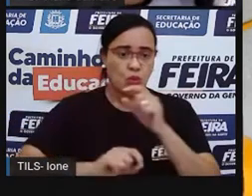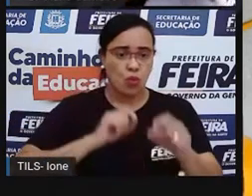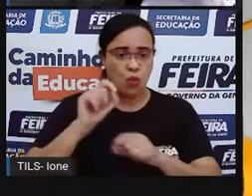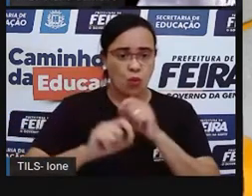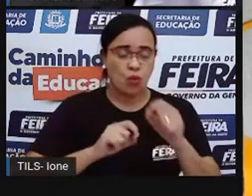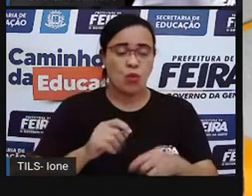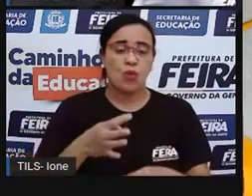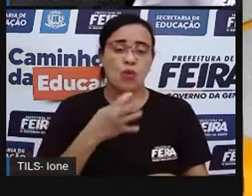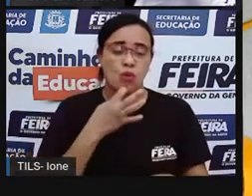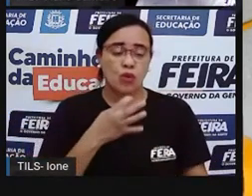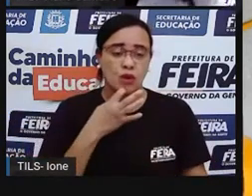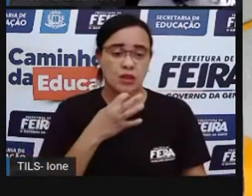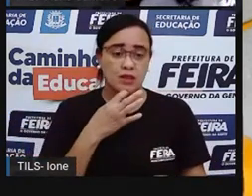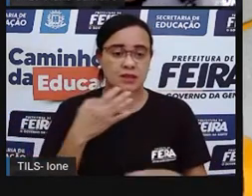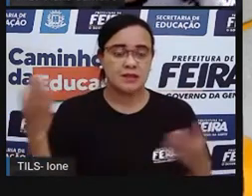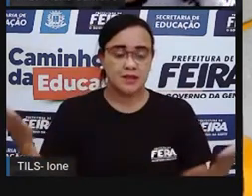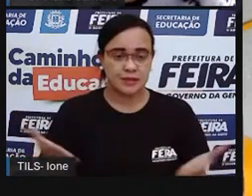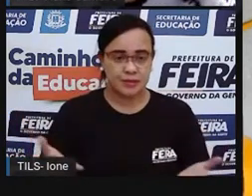conhecer agora.